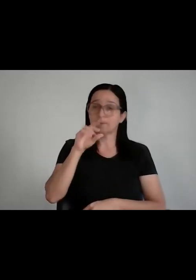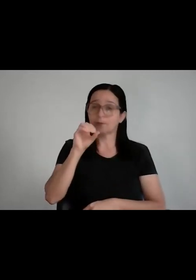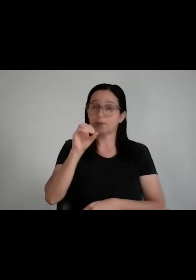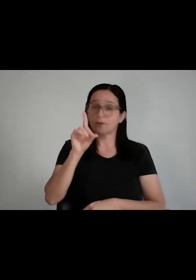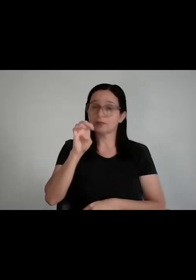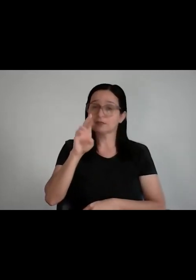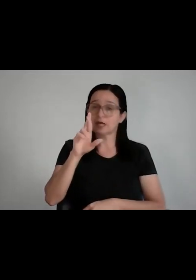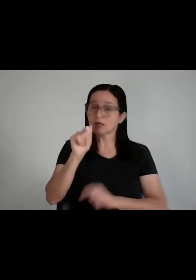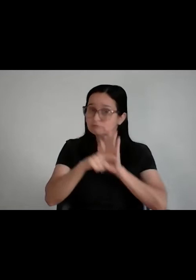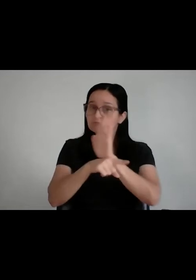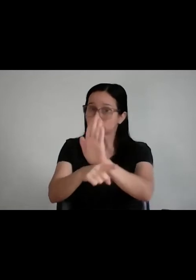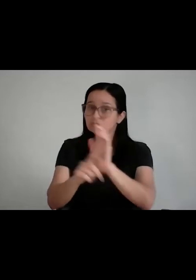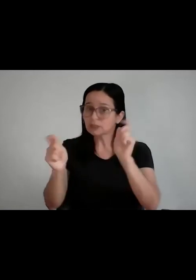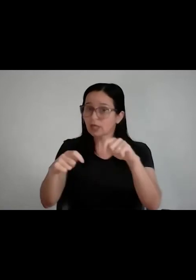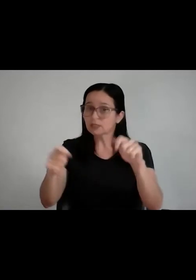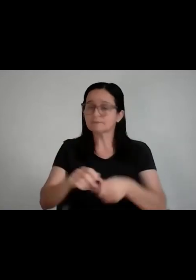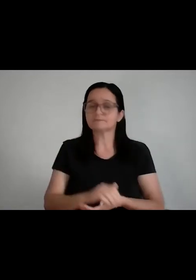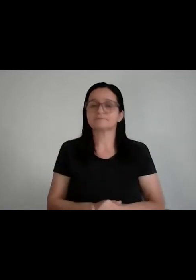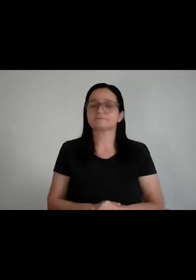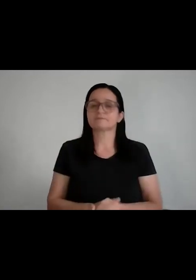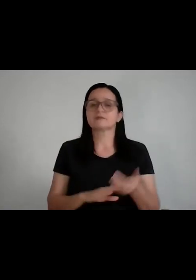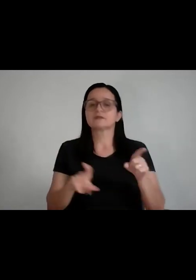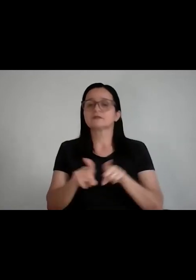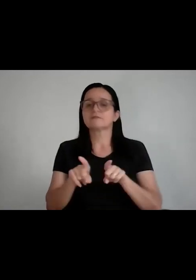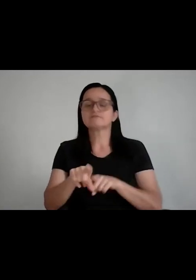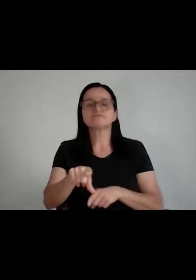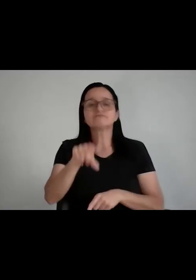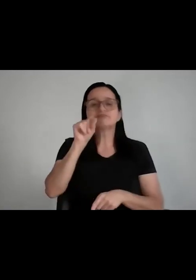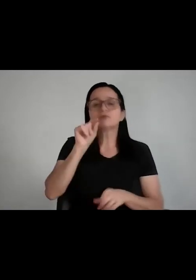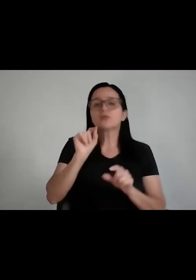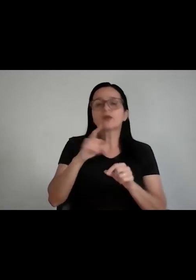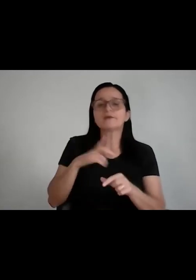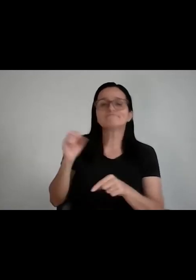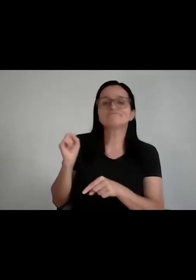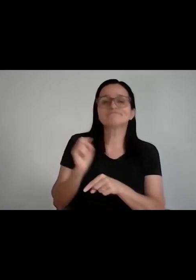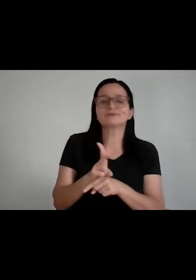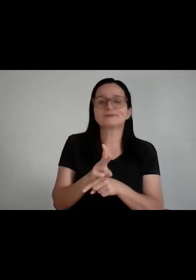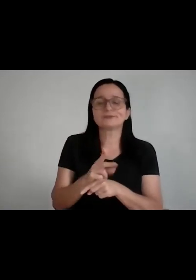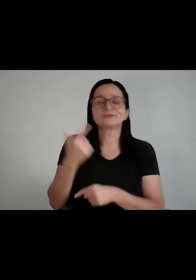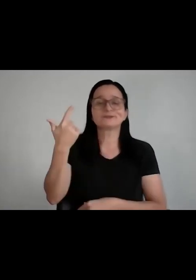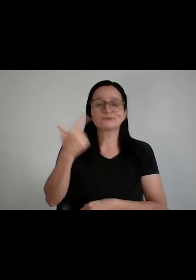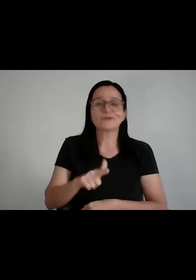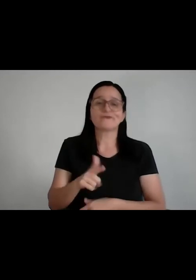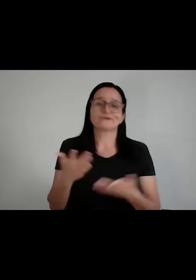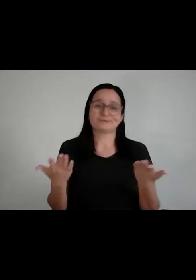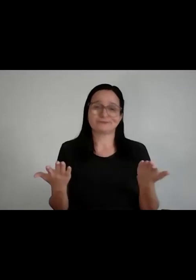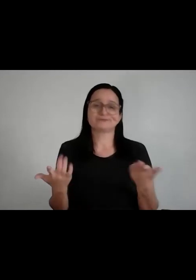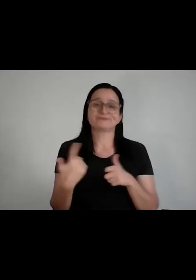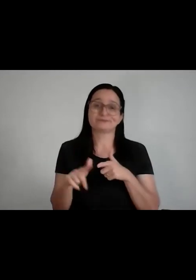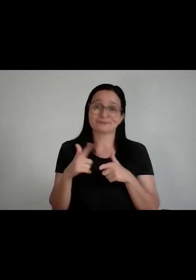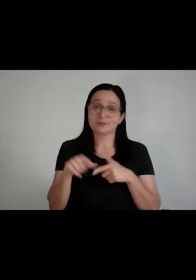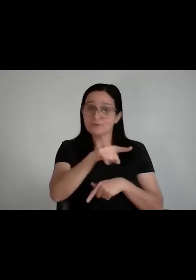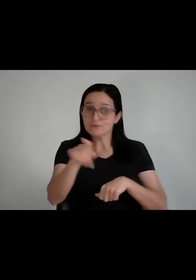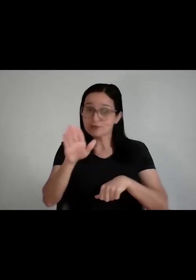Processo seletivo, as pessoas estão indo mal preparadas para o processo seletivo, e aí, de novo, a responsabilidade é sua, porque,